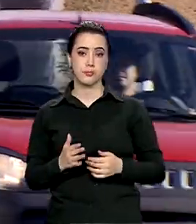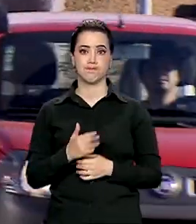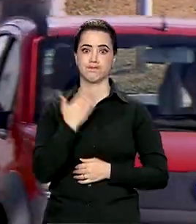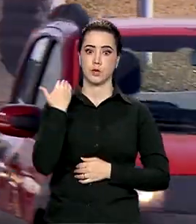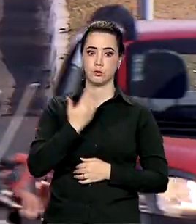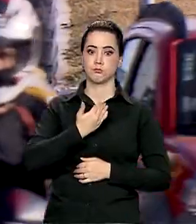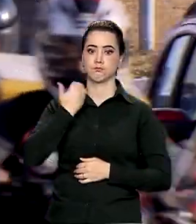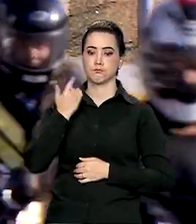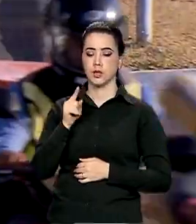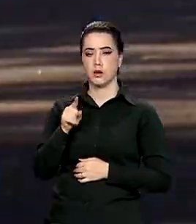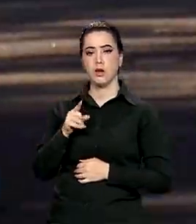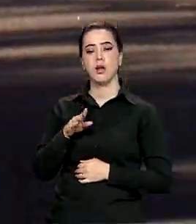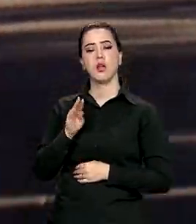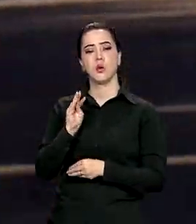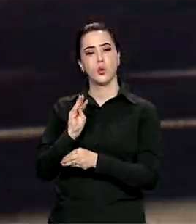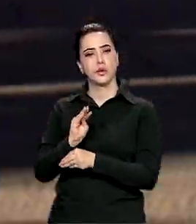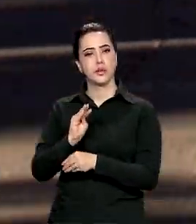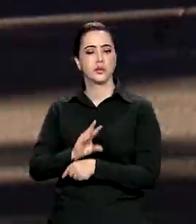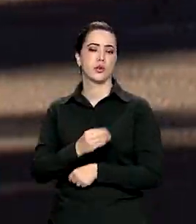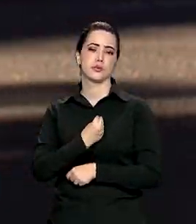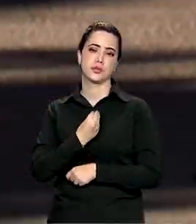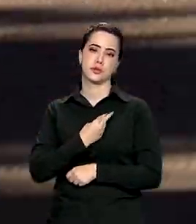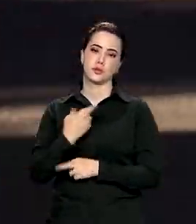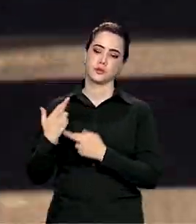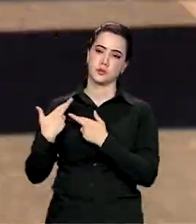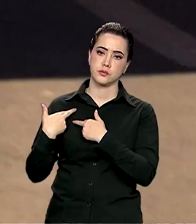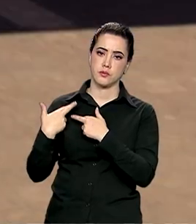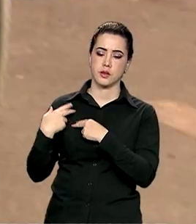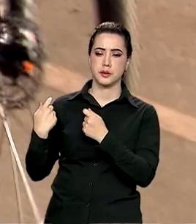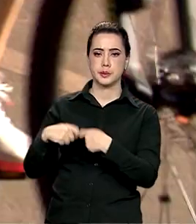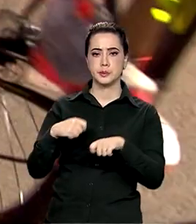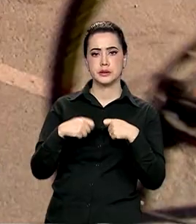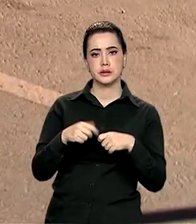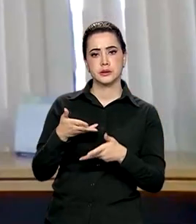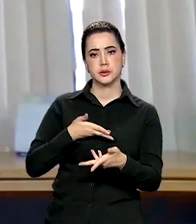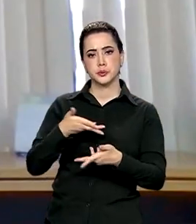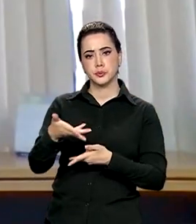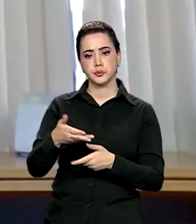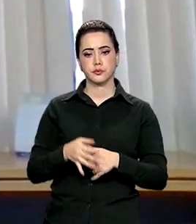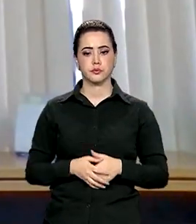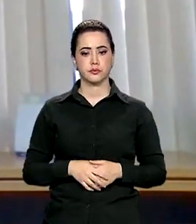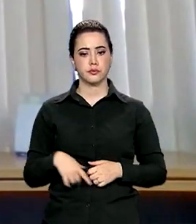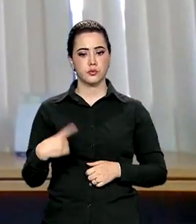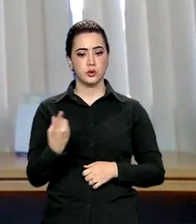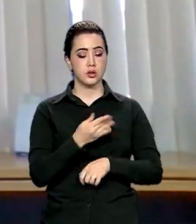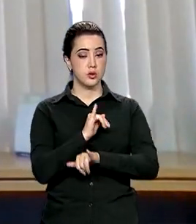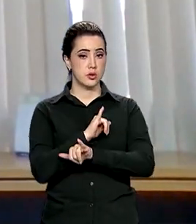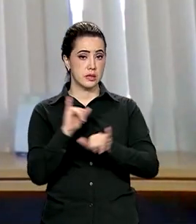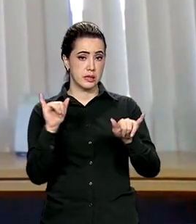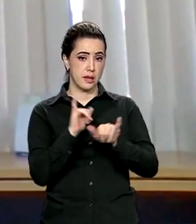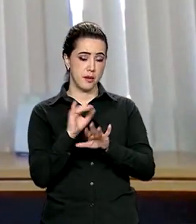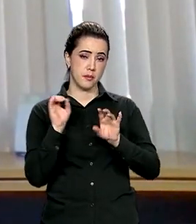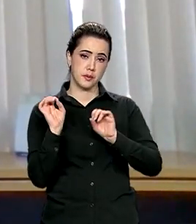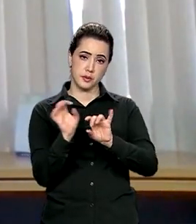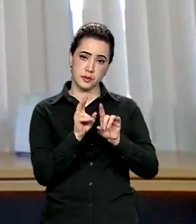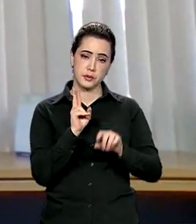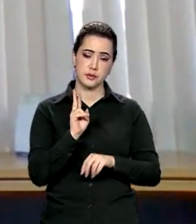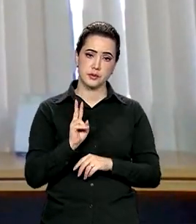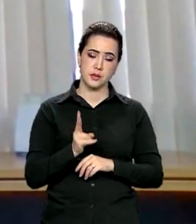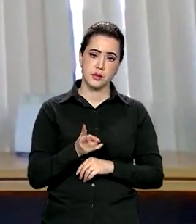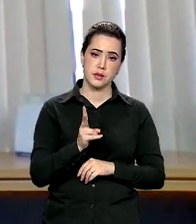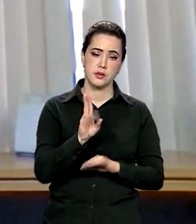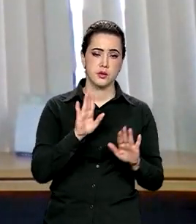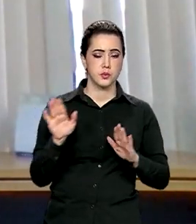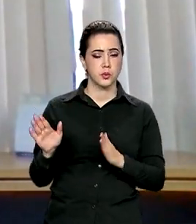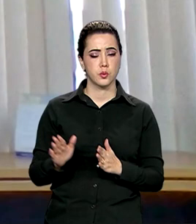manutenção da vida é uma responsabilidade que deve ser compartilhada. As nossas campanhas educativas vão sempre na